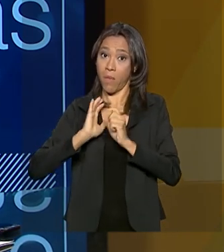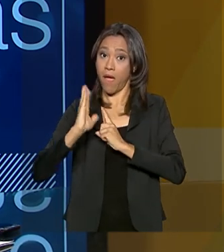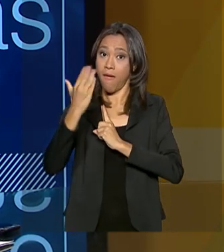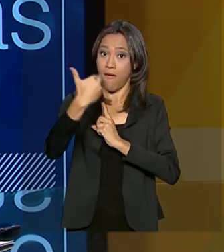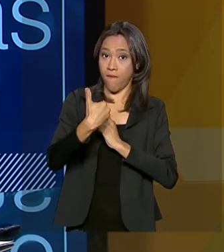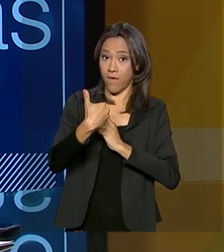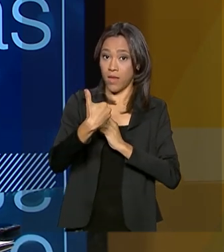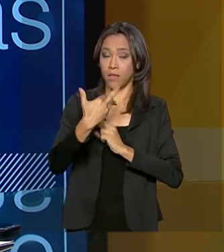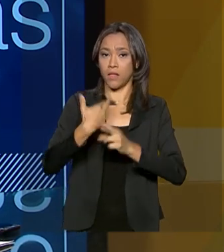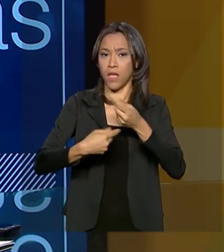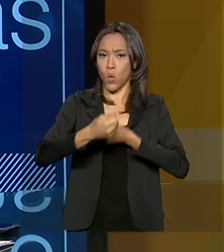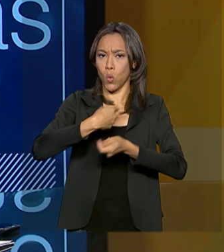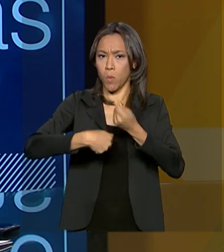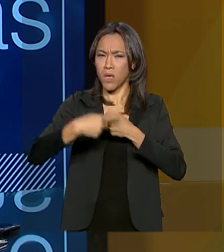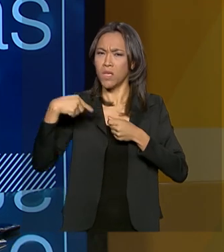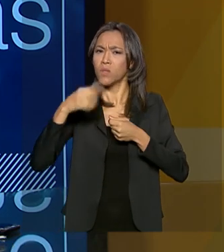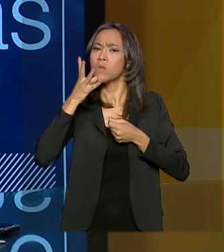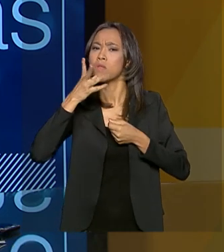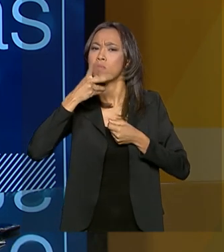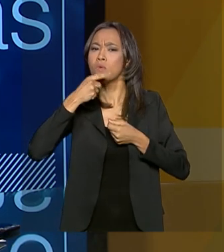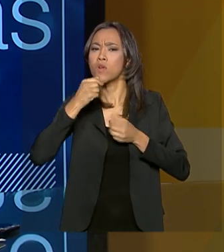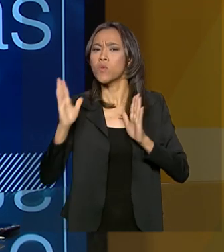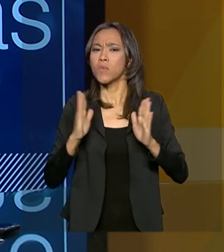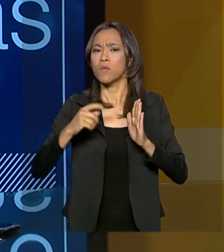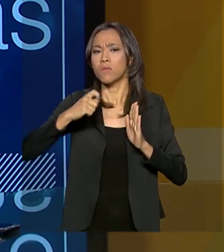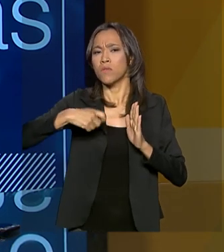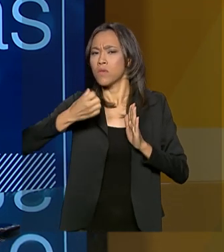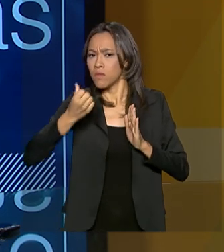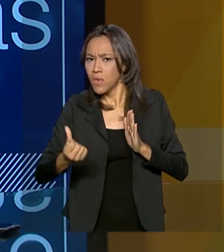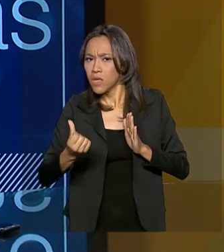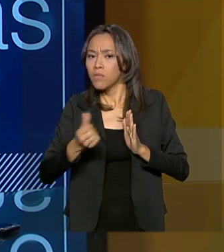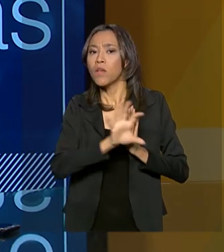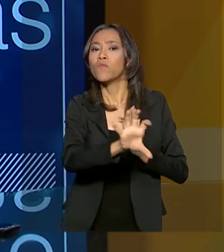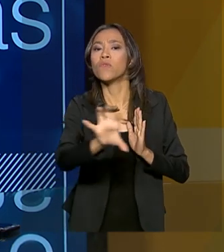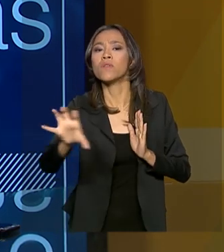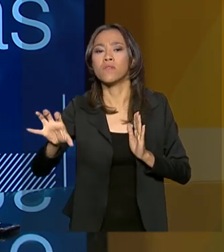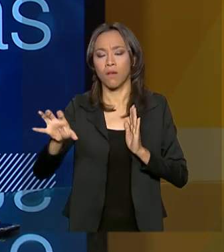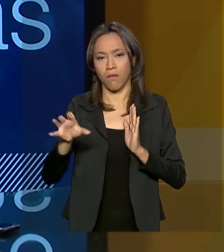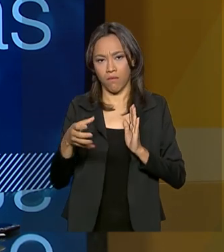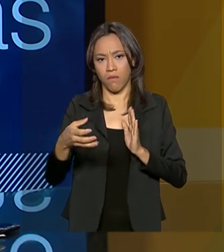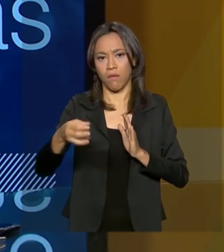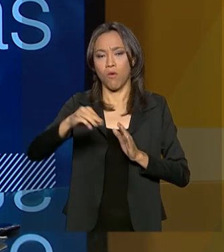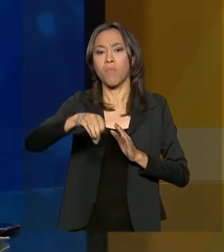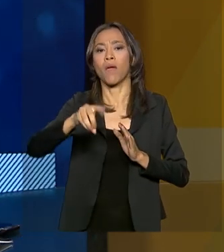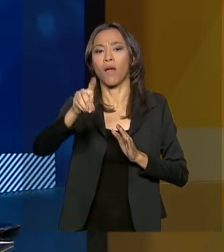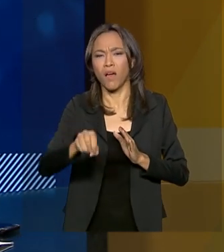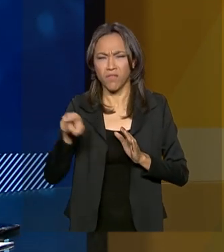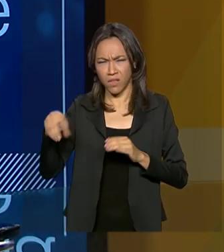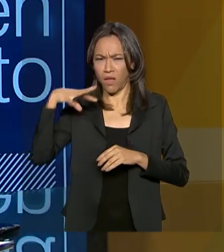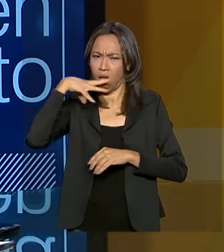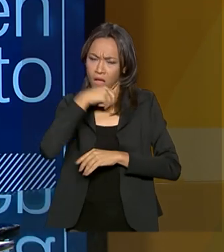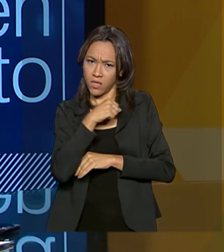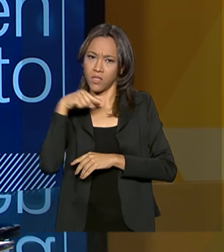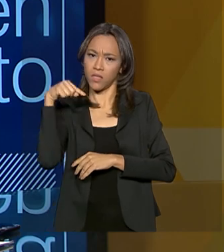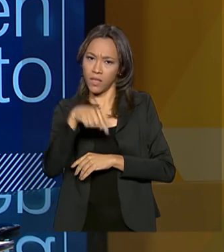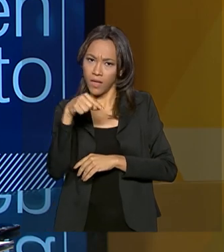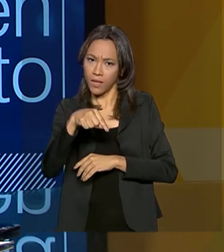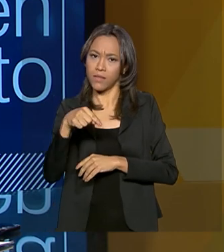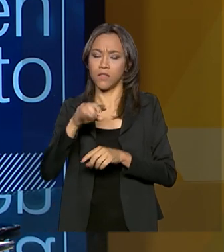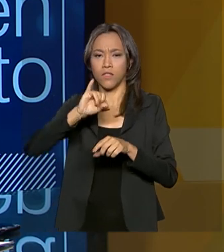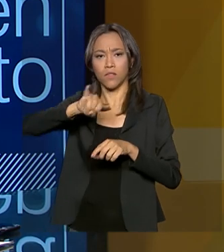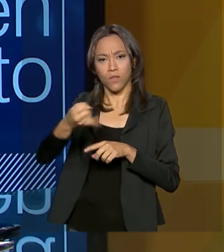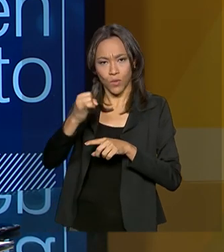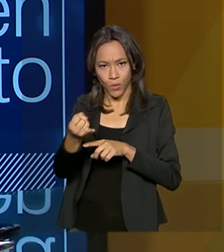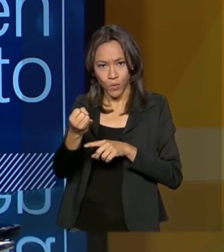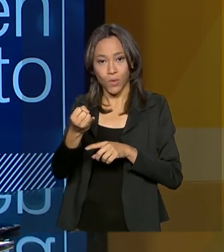pelo menos seis meses para ter repercussão no mercado. O senhor acredita que essas reduções na taxa de juros para a questão da casa própria,